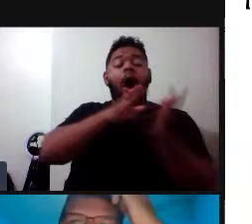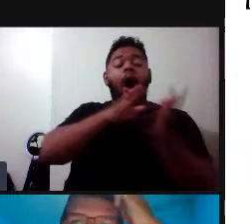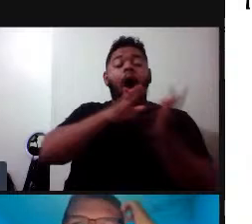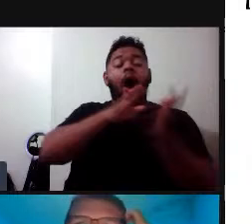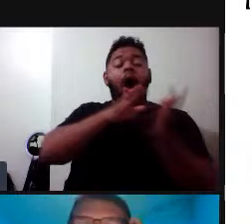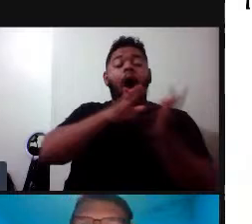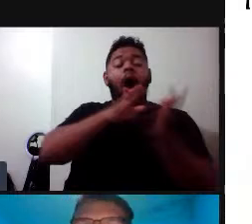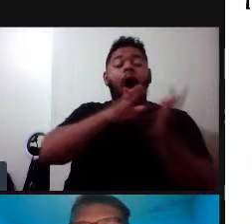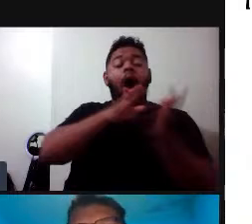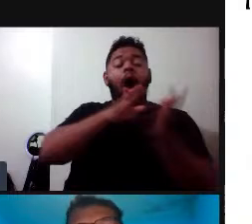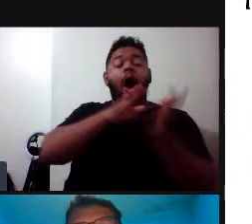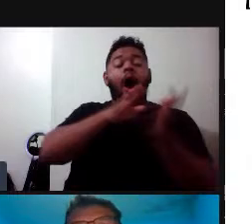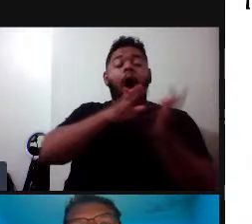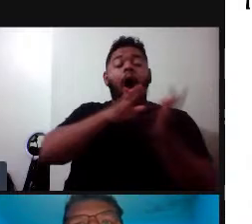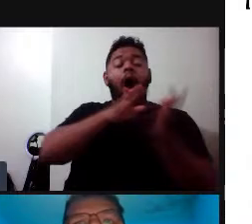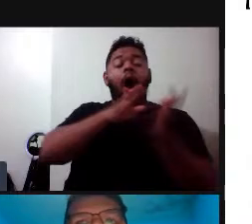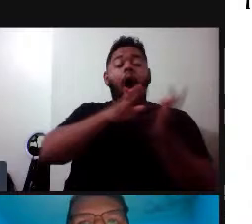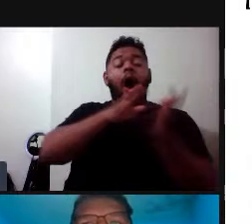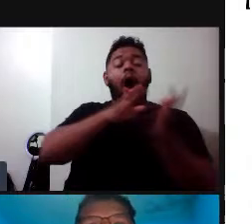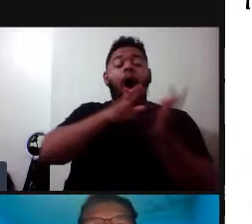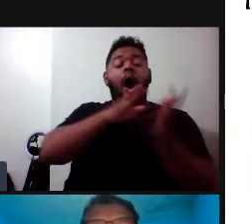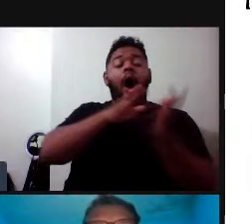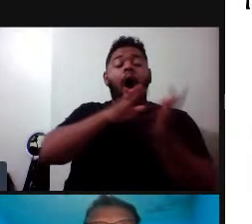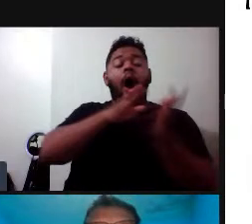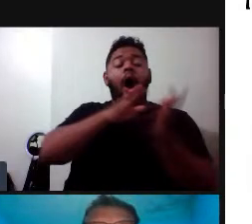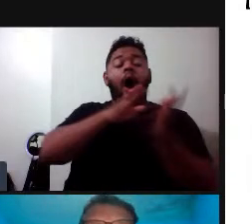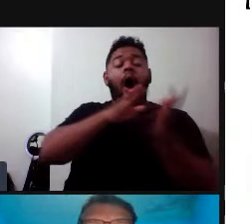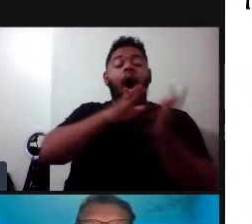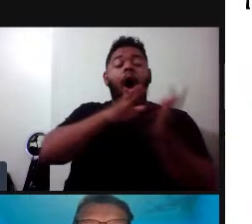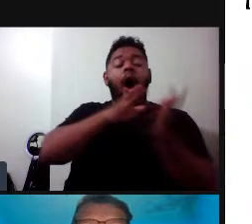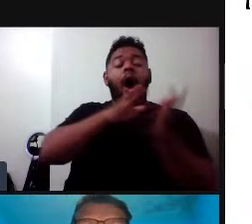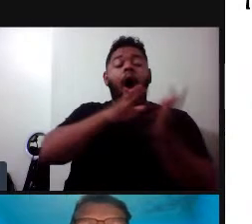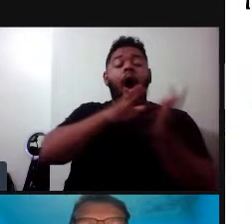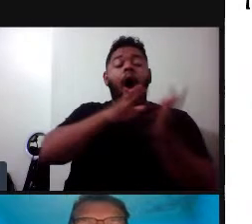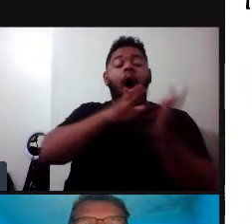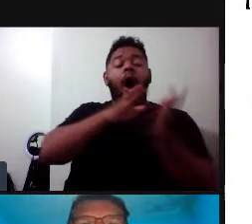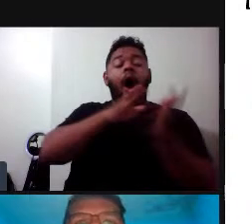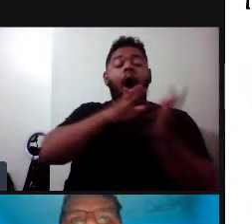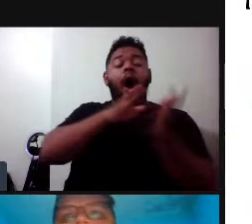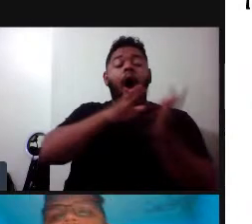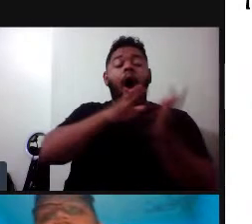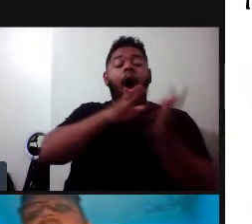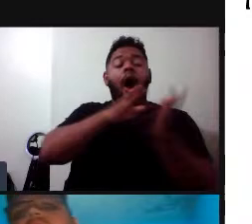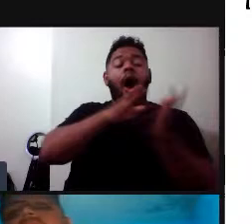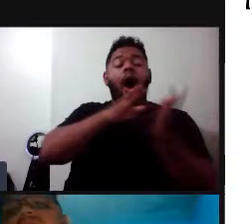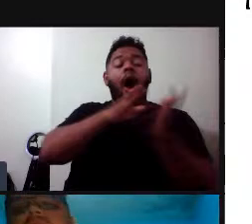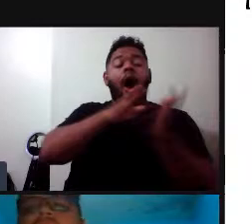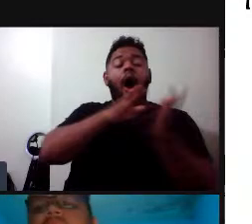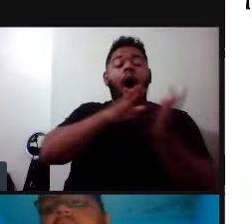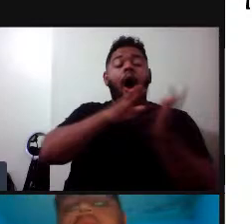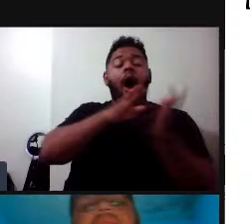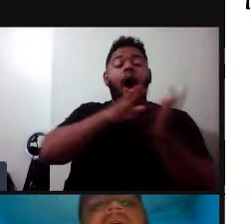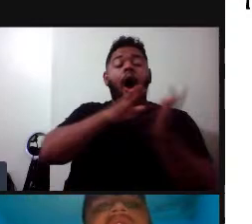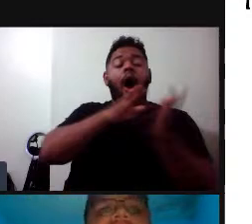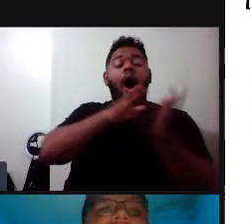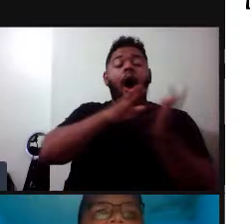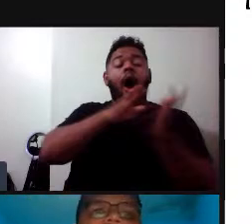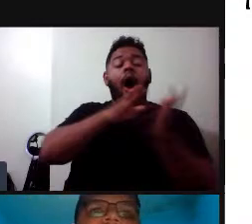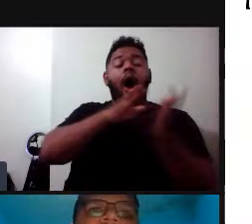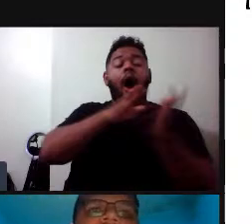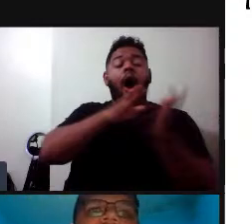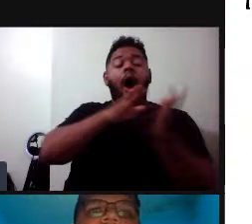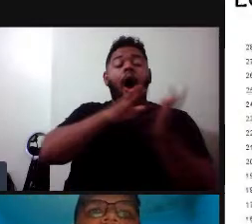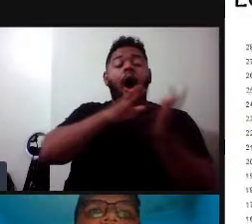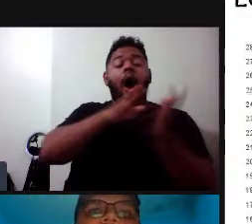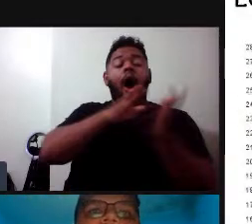... ... A gente gravou isso lá na Costa Rio de Janeiro, ali perto de Paraty, eu gravei com os parceiros